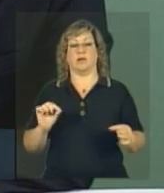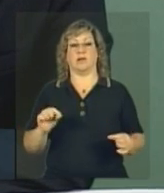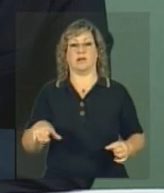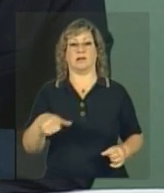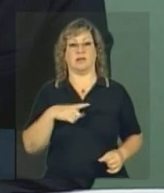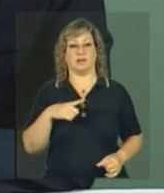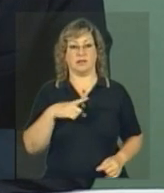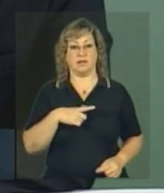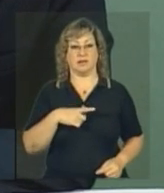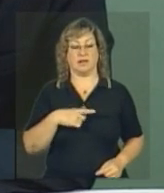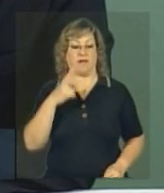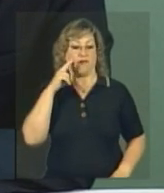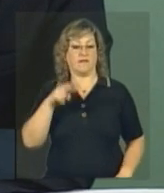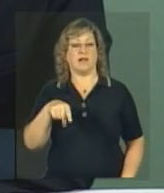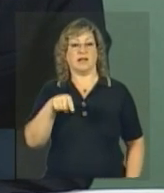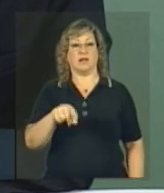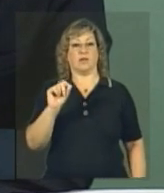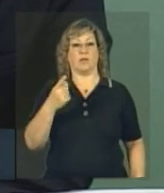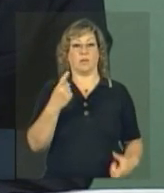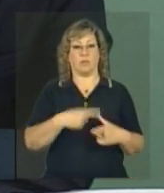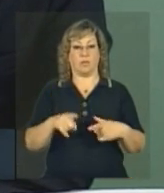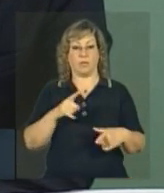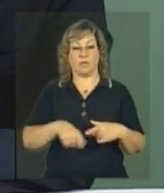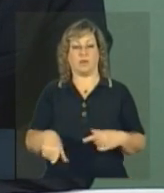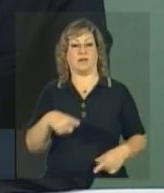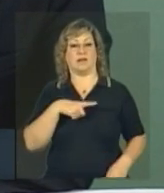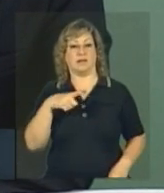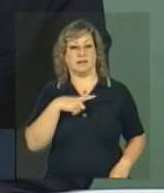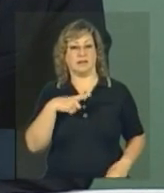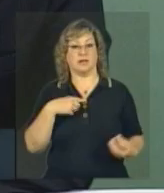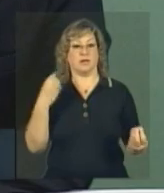ao período da história econômica que a vaca está mamando no bezerro.